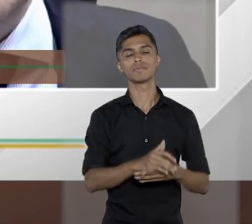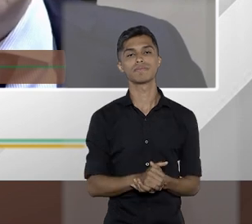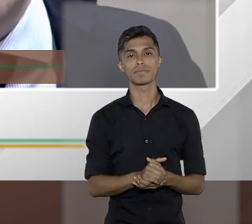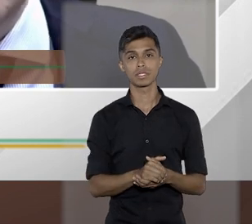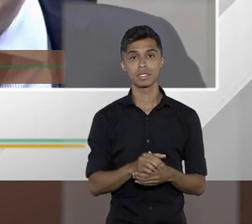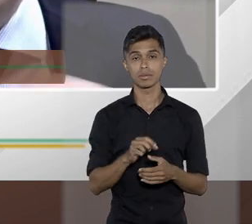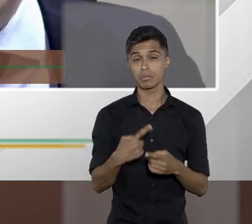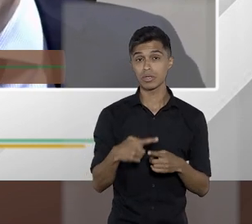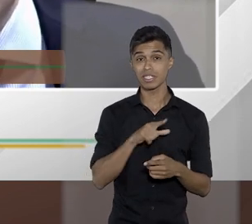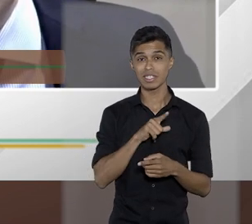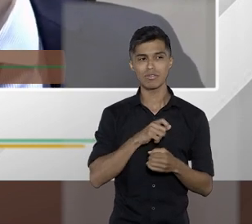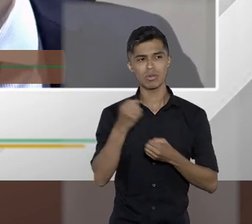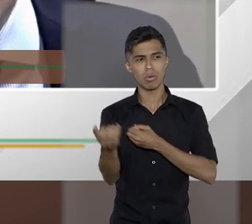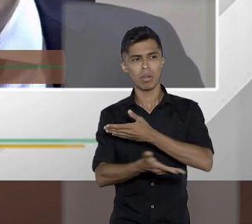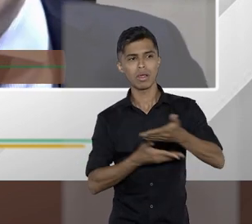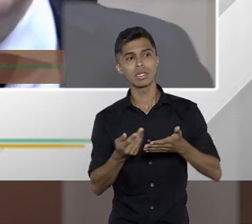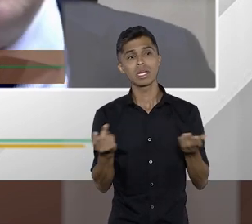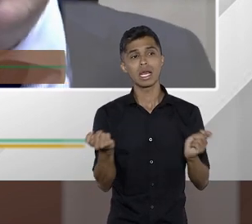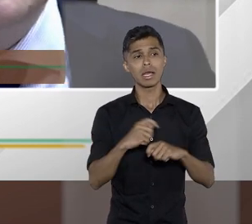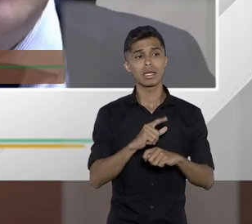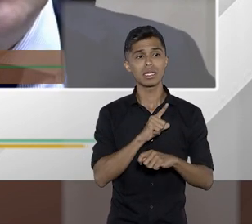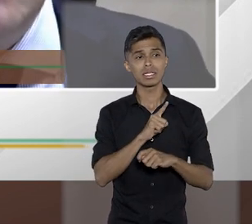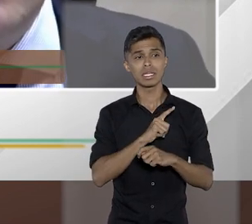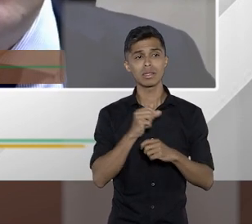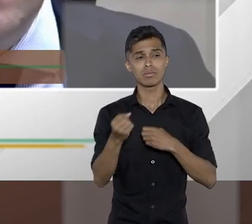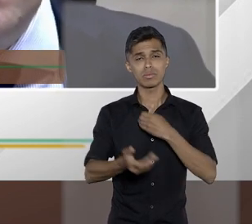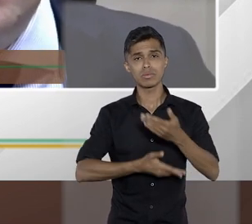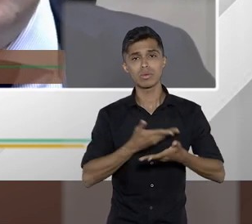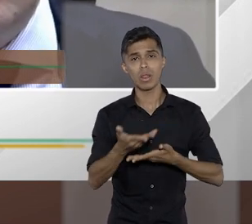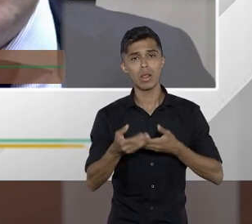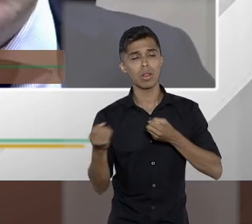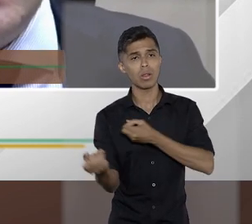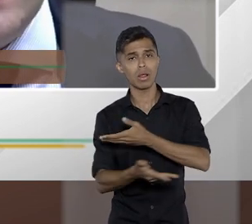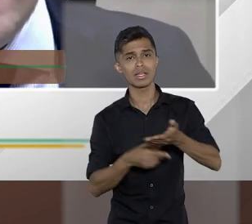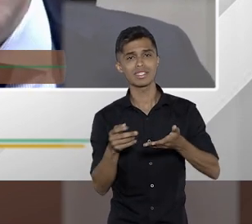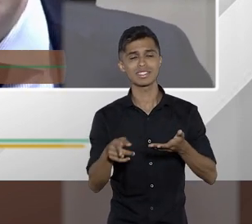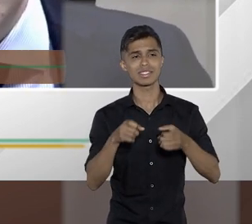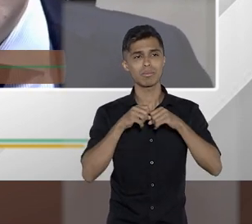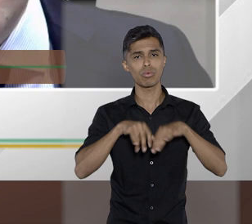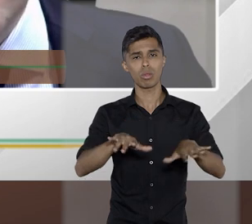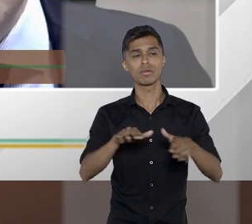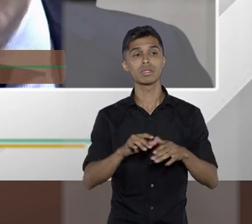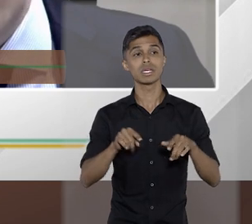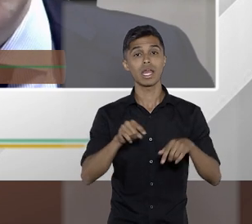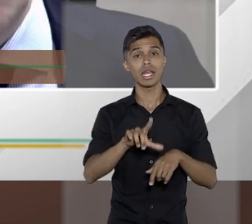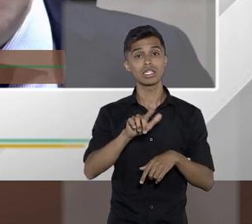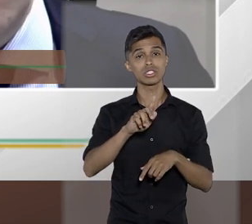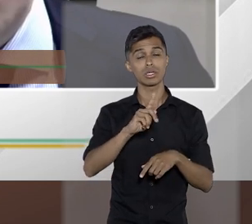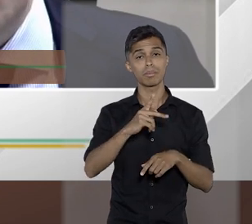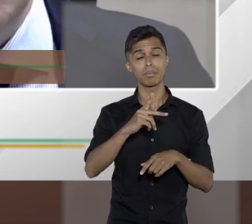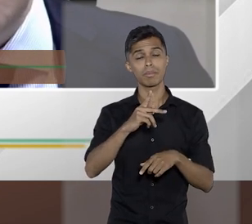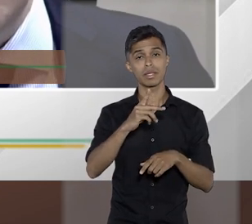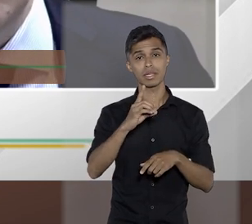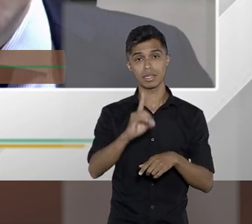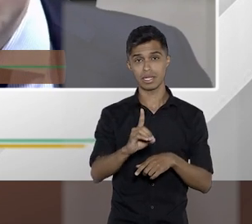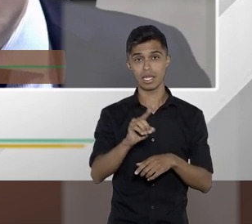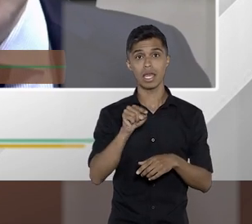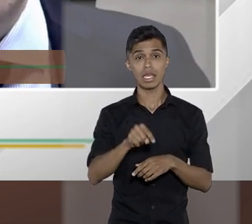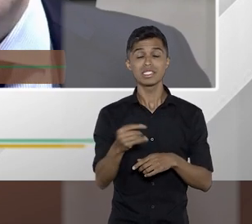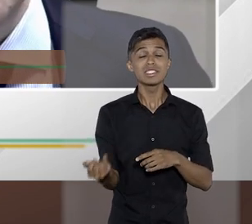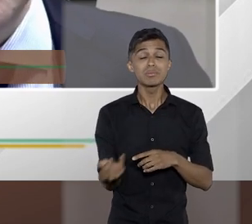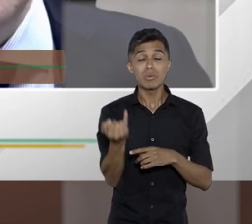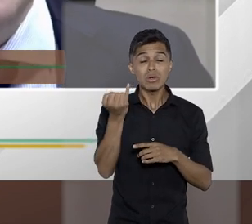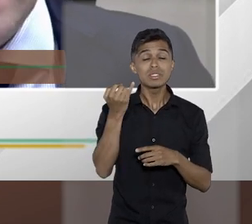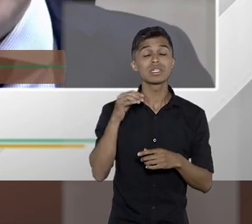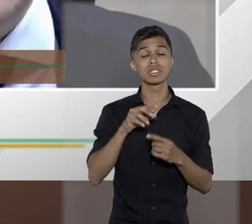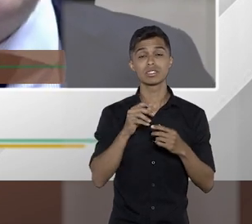compartilhamento que pode ter ocasionado esse vazamento. Então, acho que a LGPD, nesse ponto do compartilhamento, foi